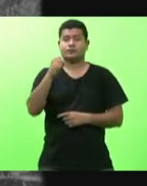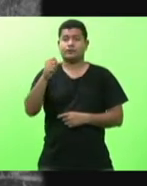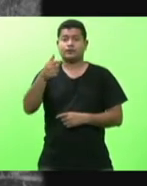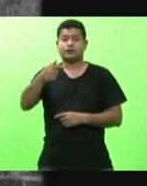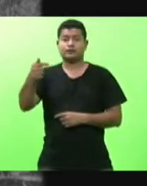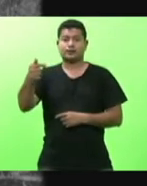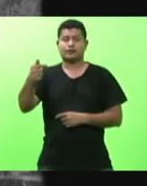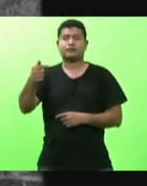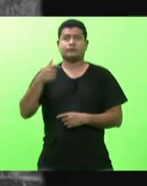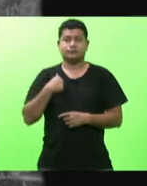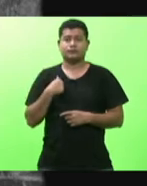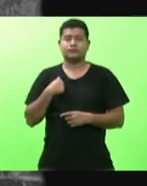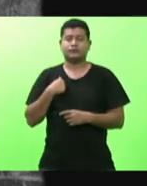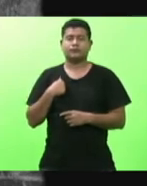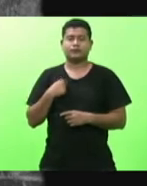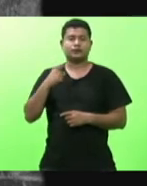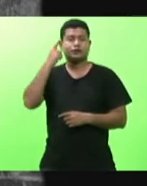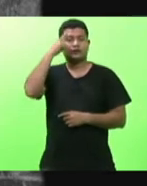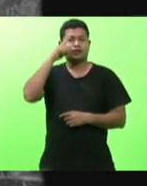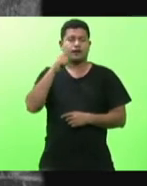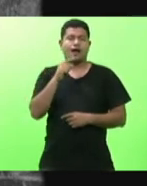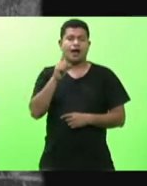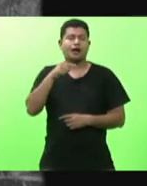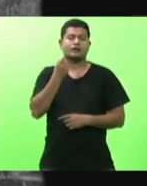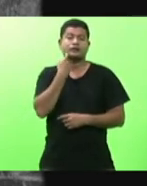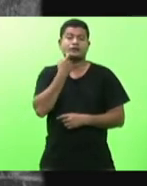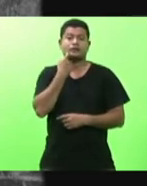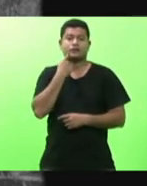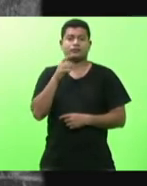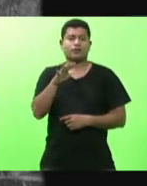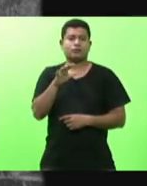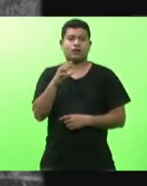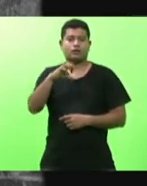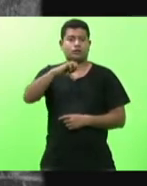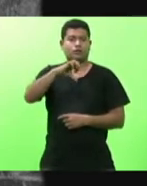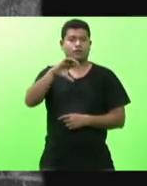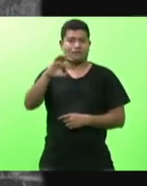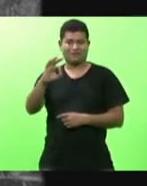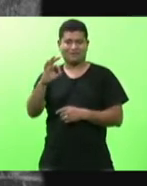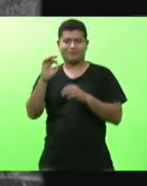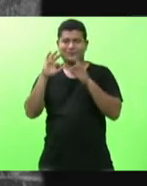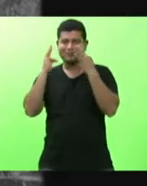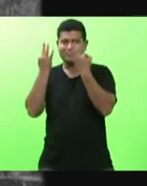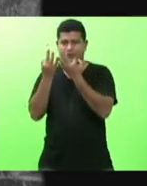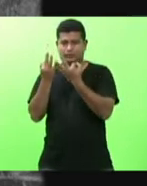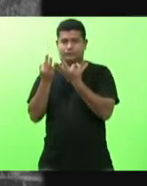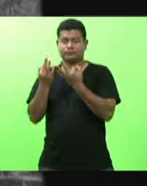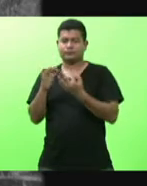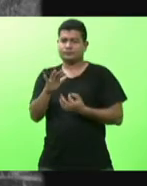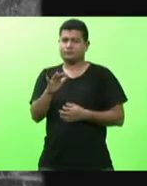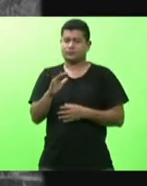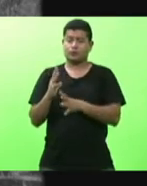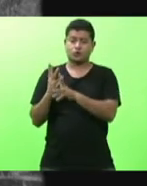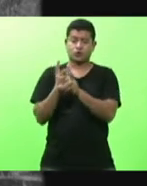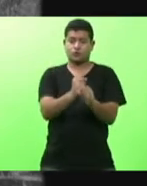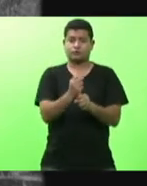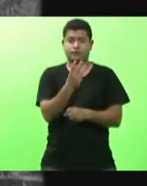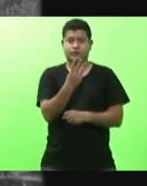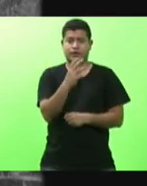-feira cerca de 90 famílias aproximadamente 300 pessoas